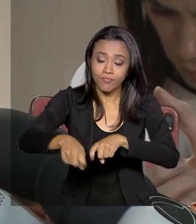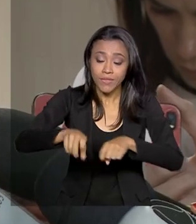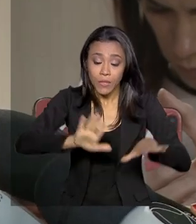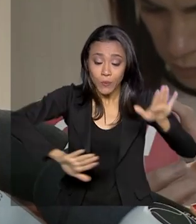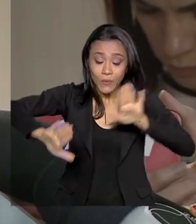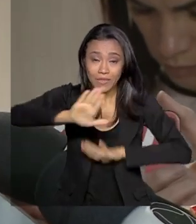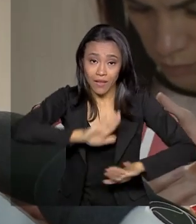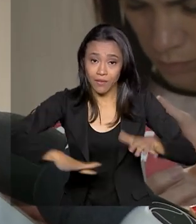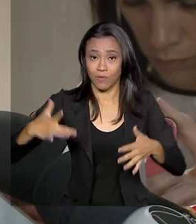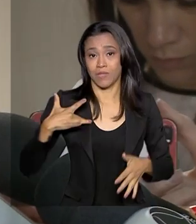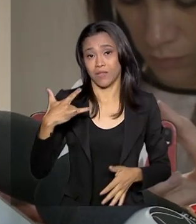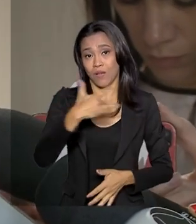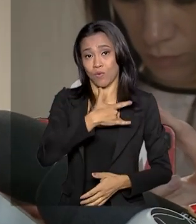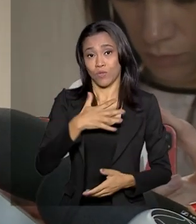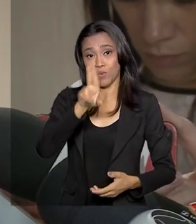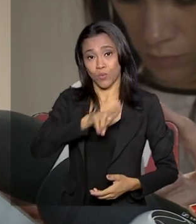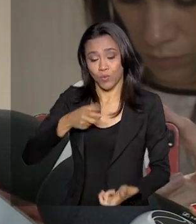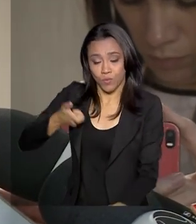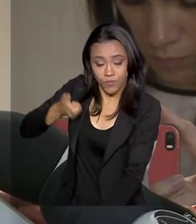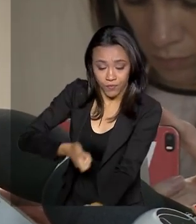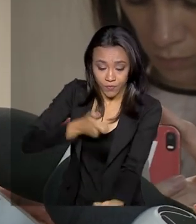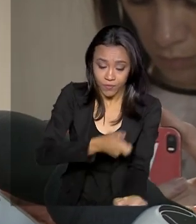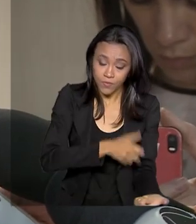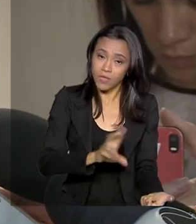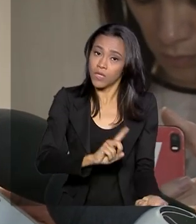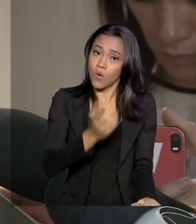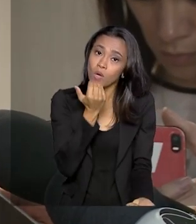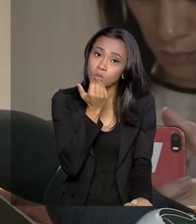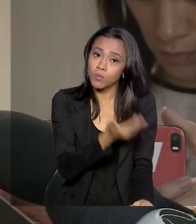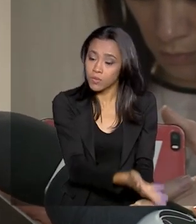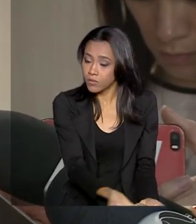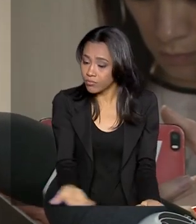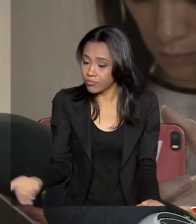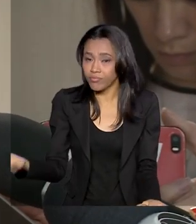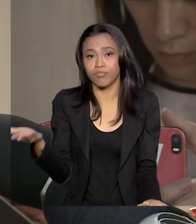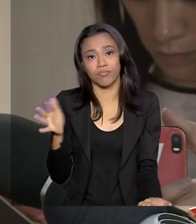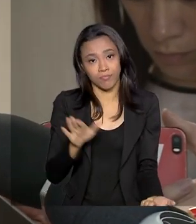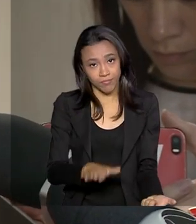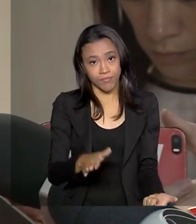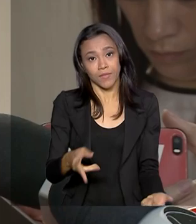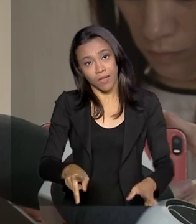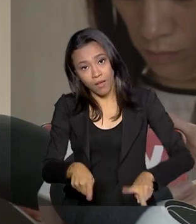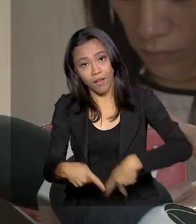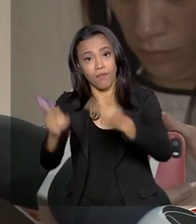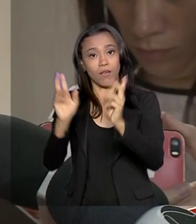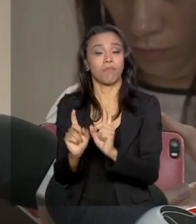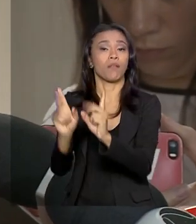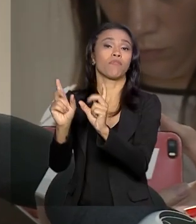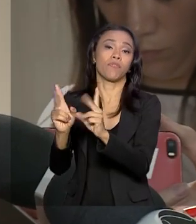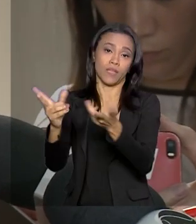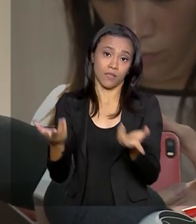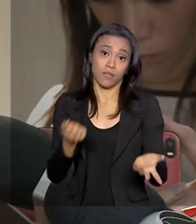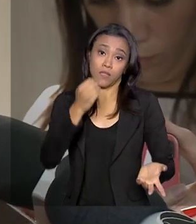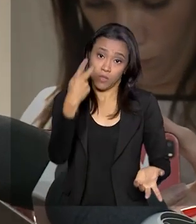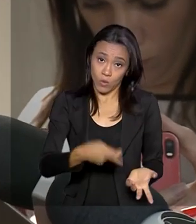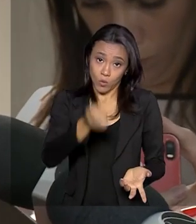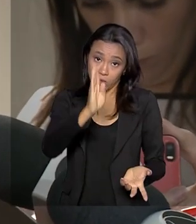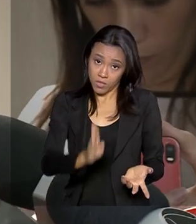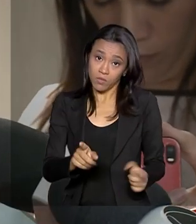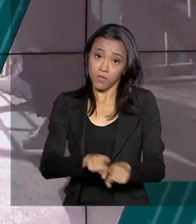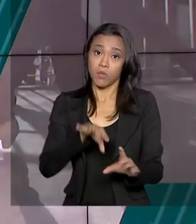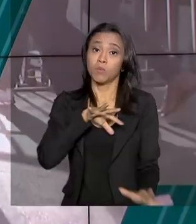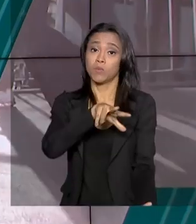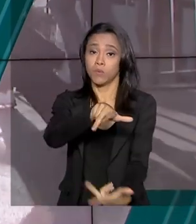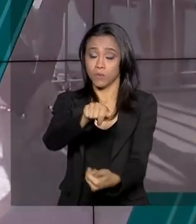com a saúde própria e não com os alimentos que estão à mesa dos nossos consumidores no Brasil e no